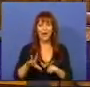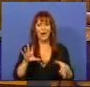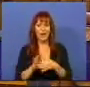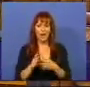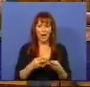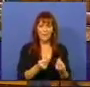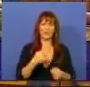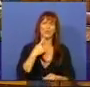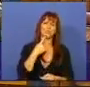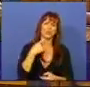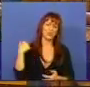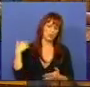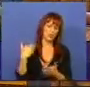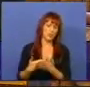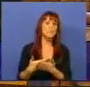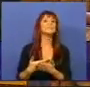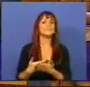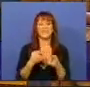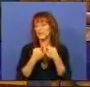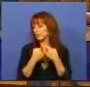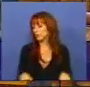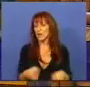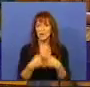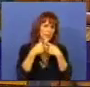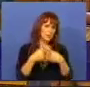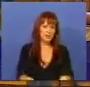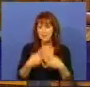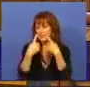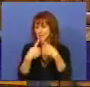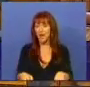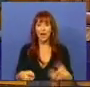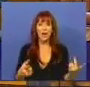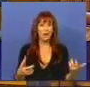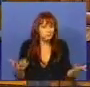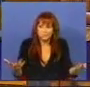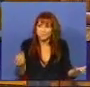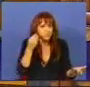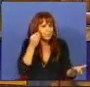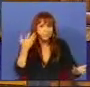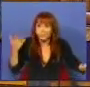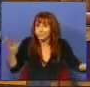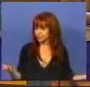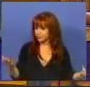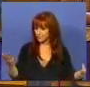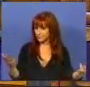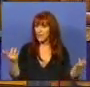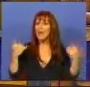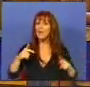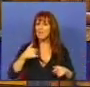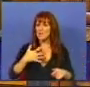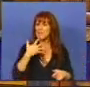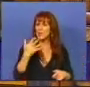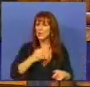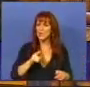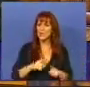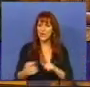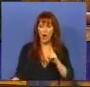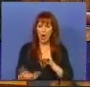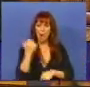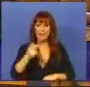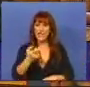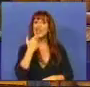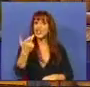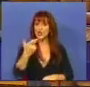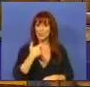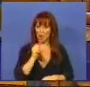matéria, desde há muito tempo, divergências incontornáveis. Mas eu creio que obter a sua